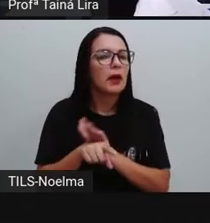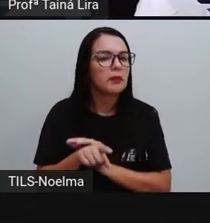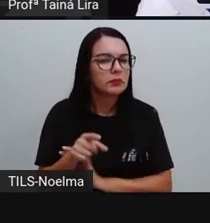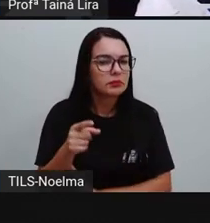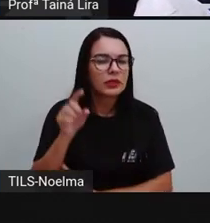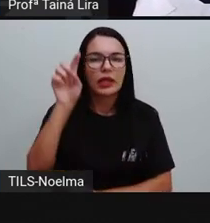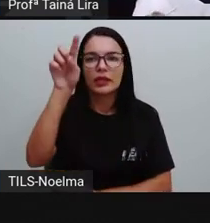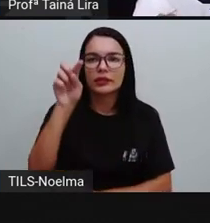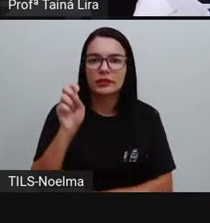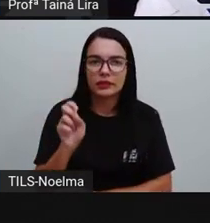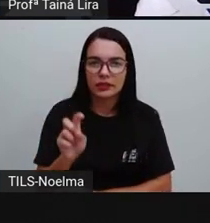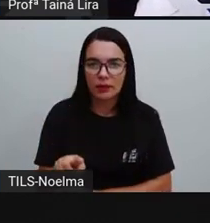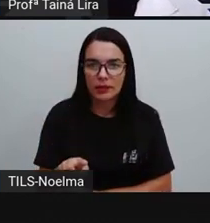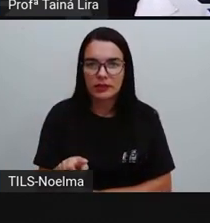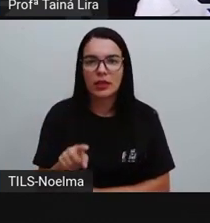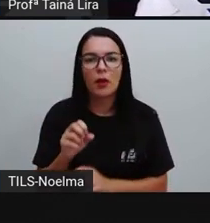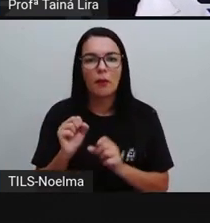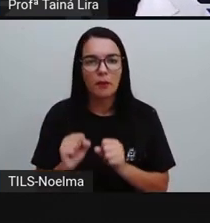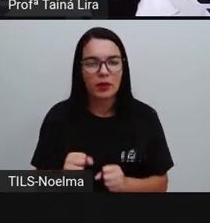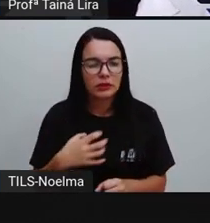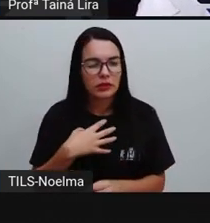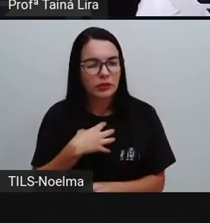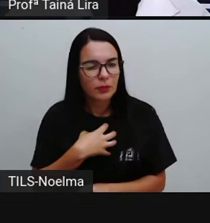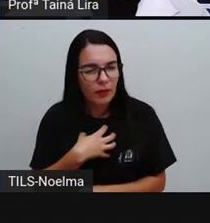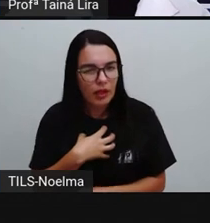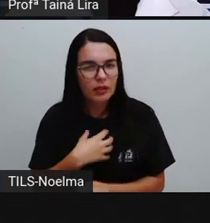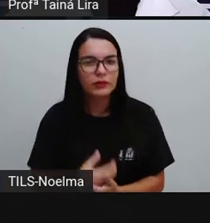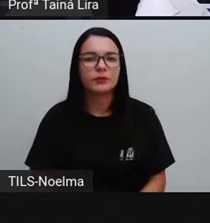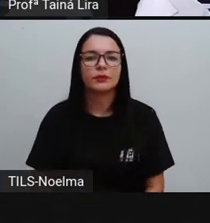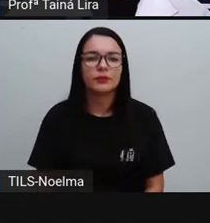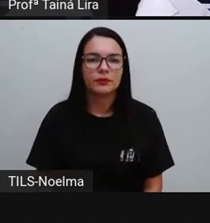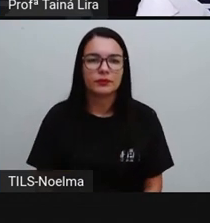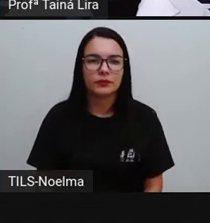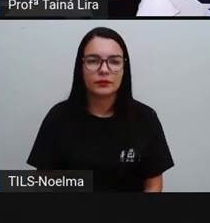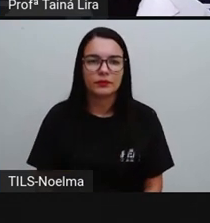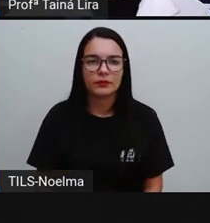exclamação que indica, né? Um sentimento, tá bom?